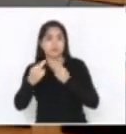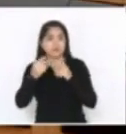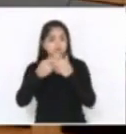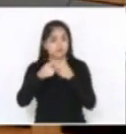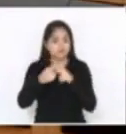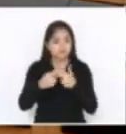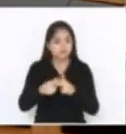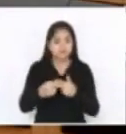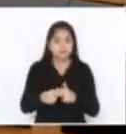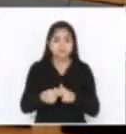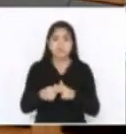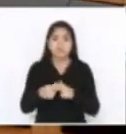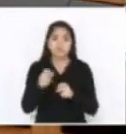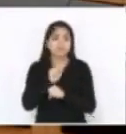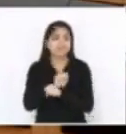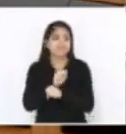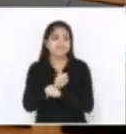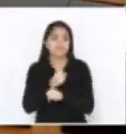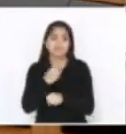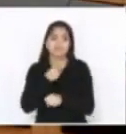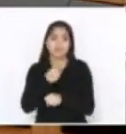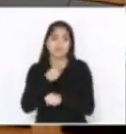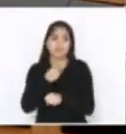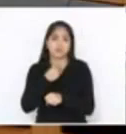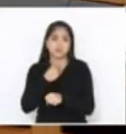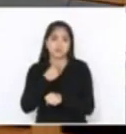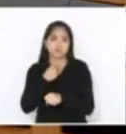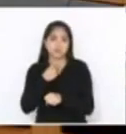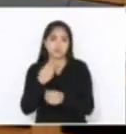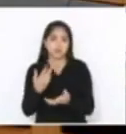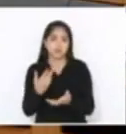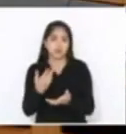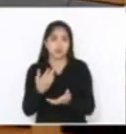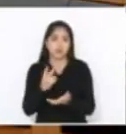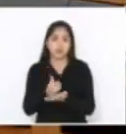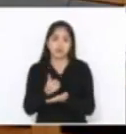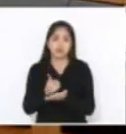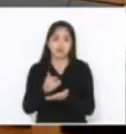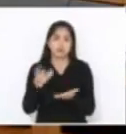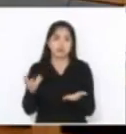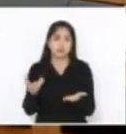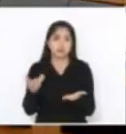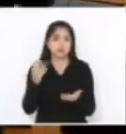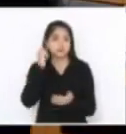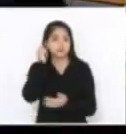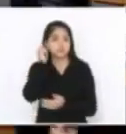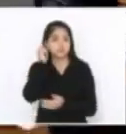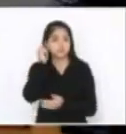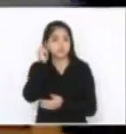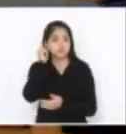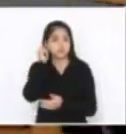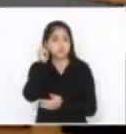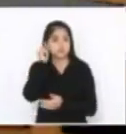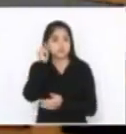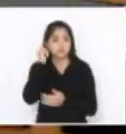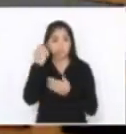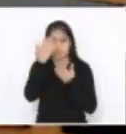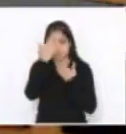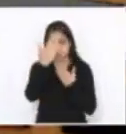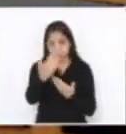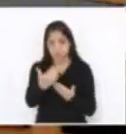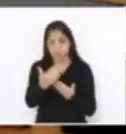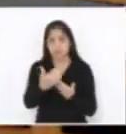Os catarinenses não podem conviver com essa situação. Por isso, eu agradeço